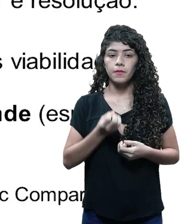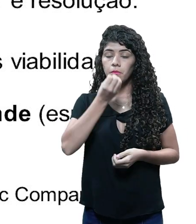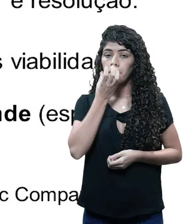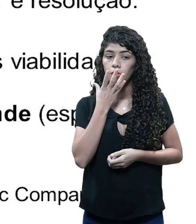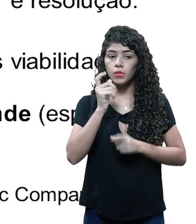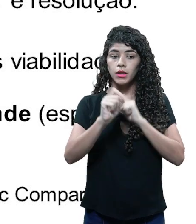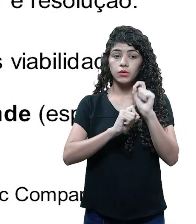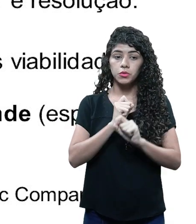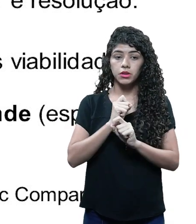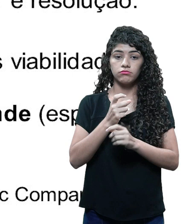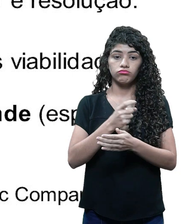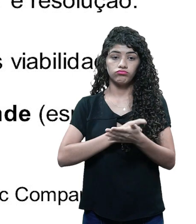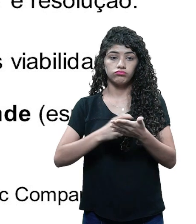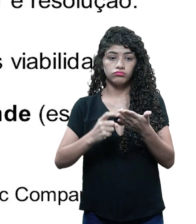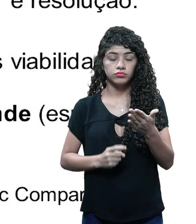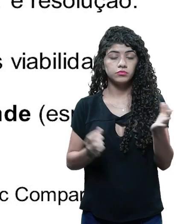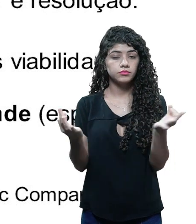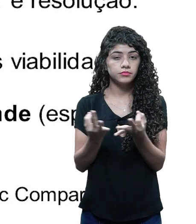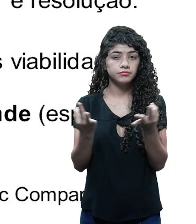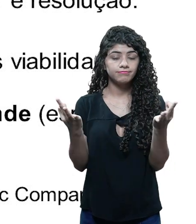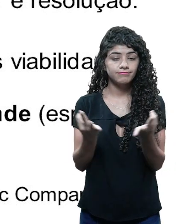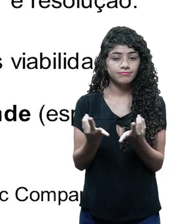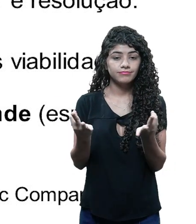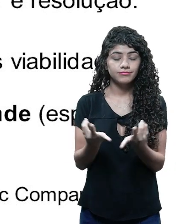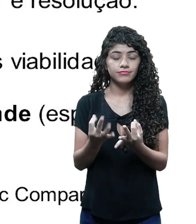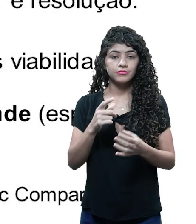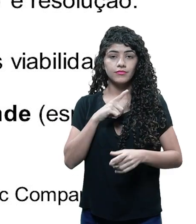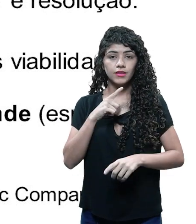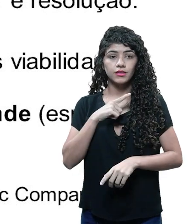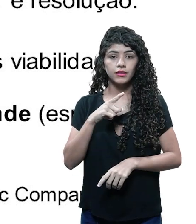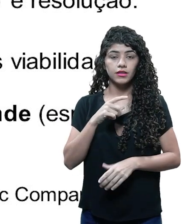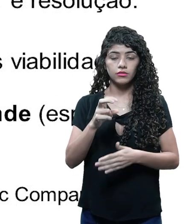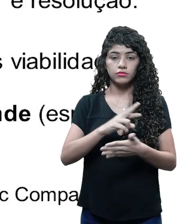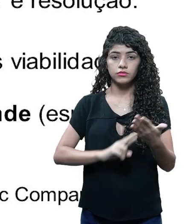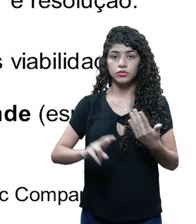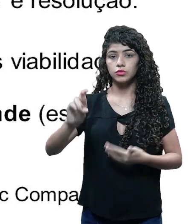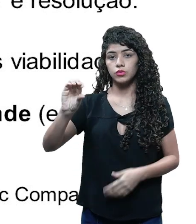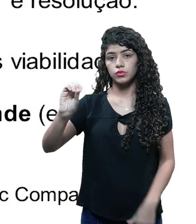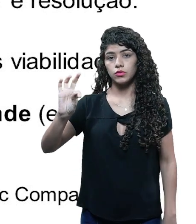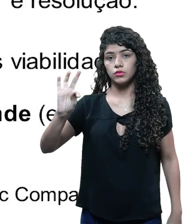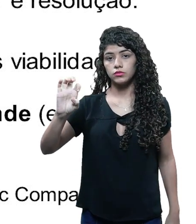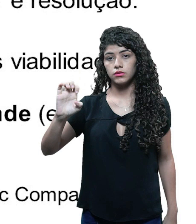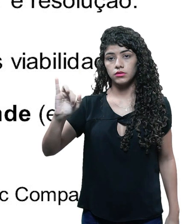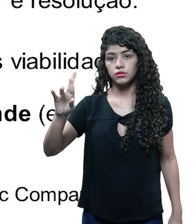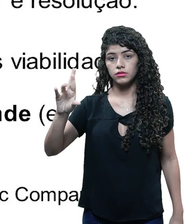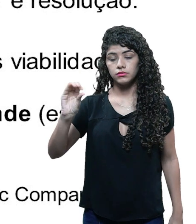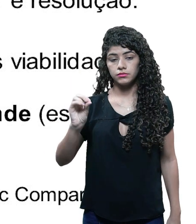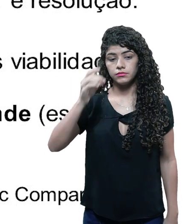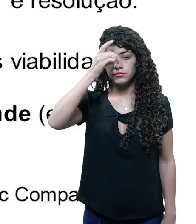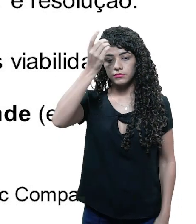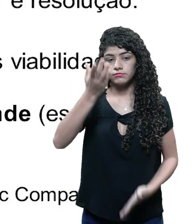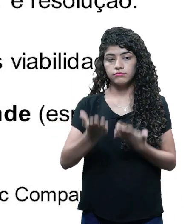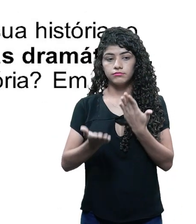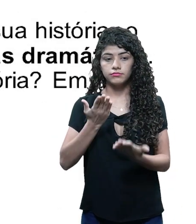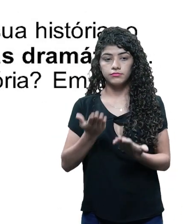Uma boa sinopse é o guia prefeito, perfeito, para se obter o roteiro. Ideia do